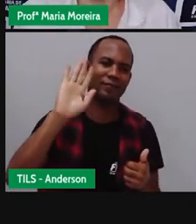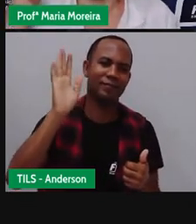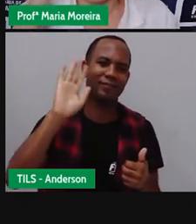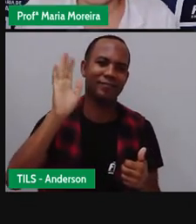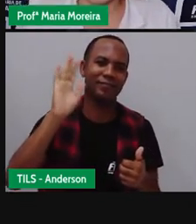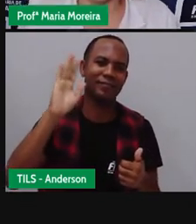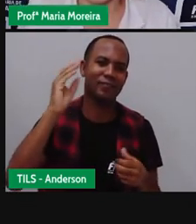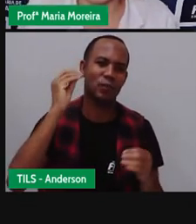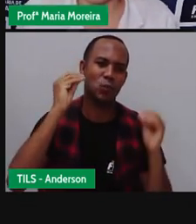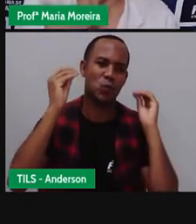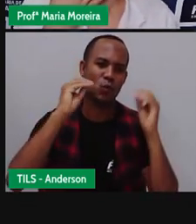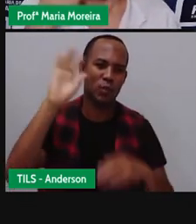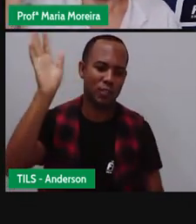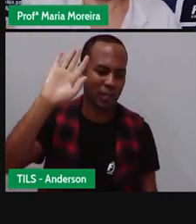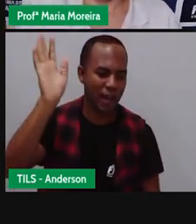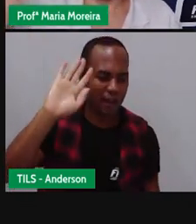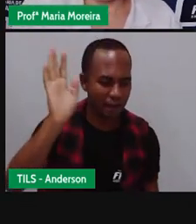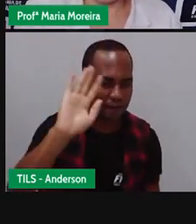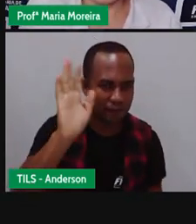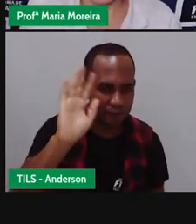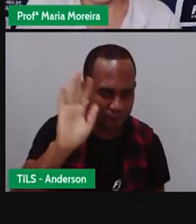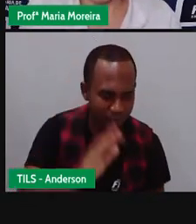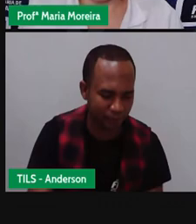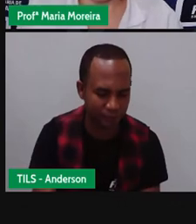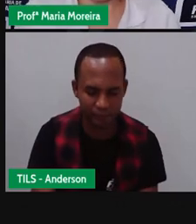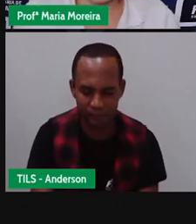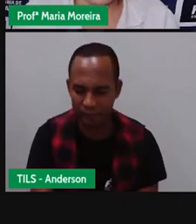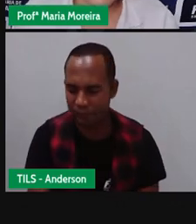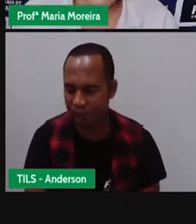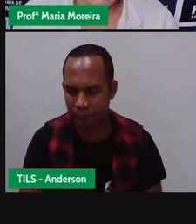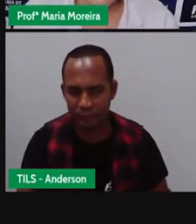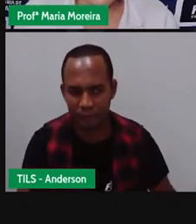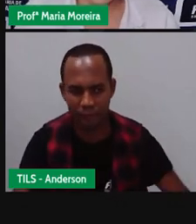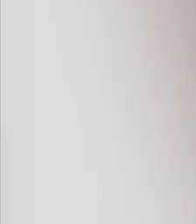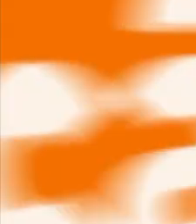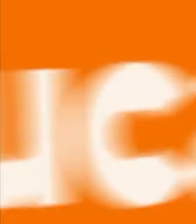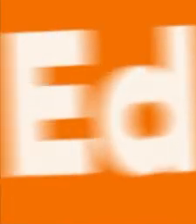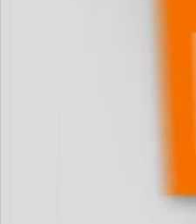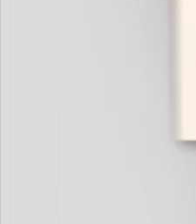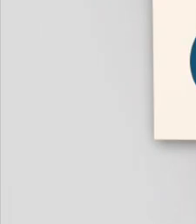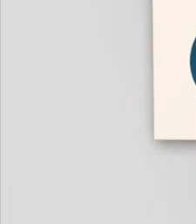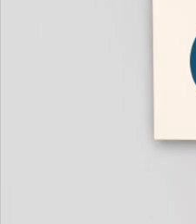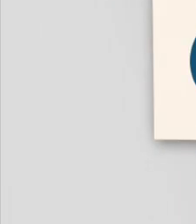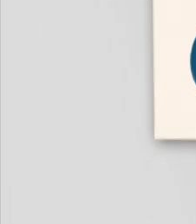na normalidade. Um beijo de Promaria, um beijo de Anderson para vocês.